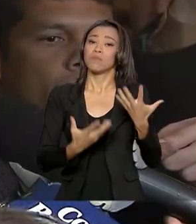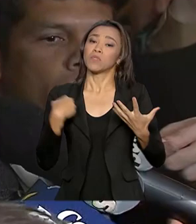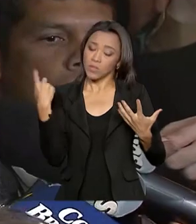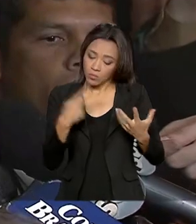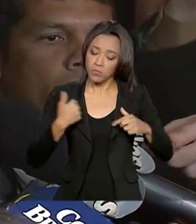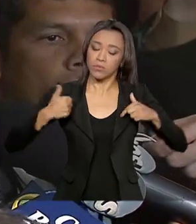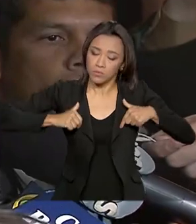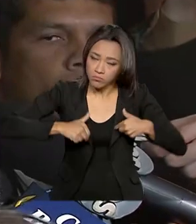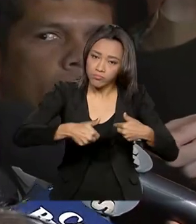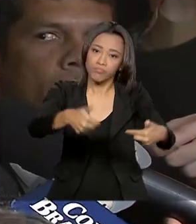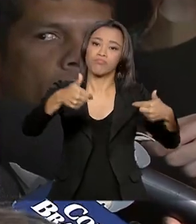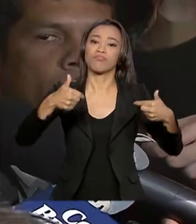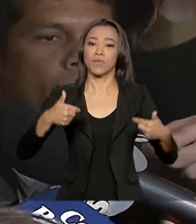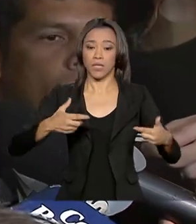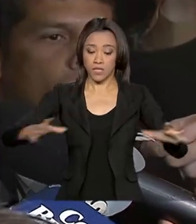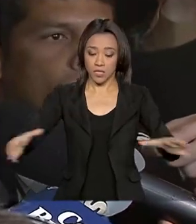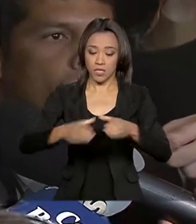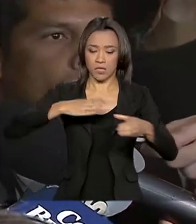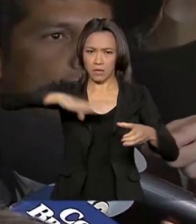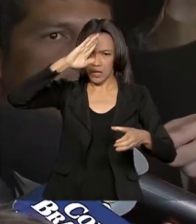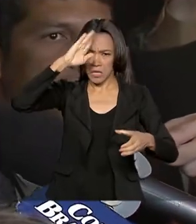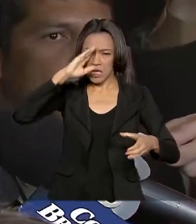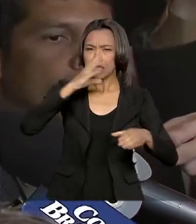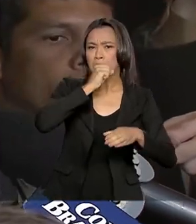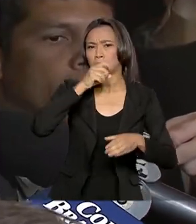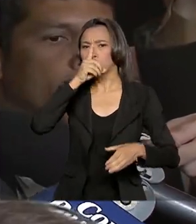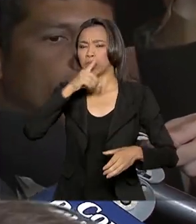possível. E para as Forças Armadas não tem sábado, domingo nem feriado. Estamos trabalhando.